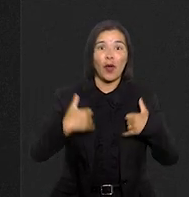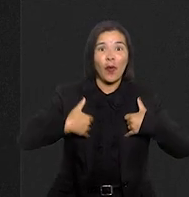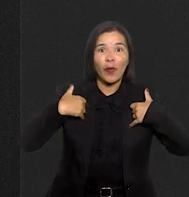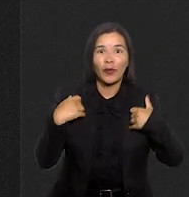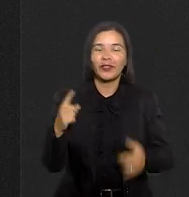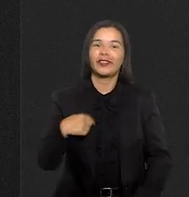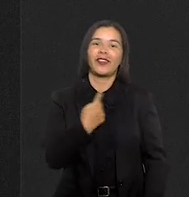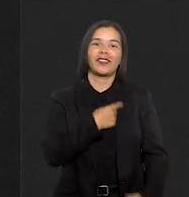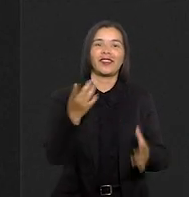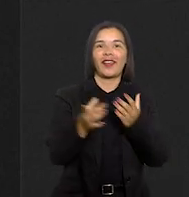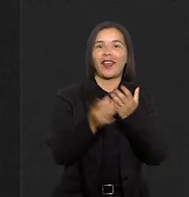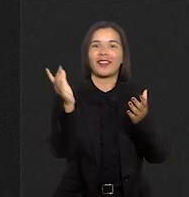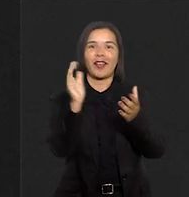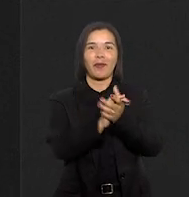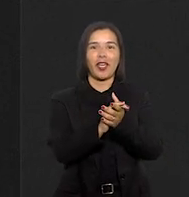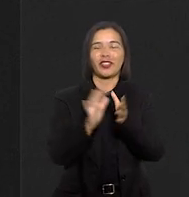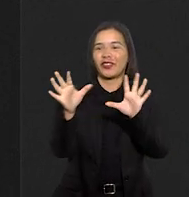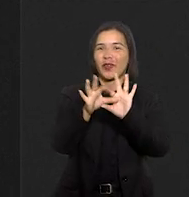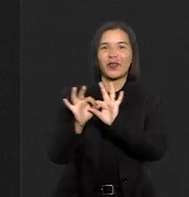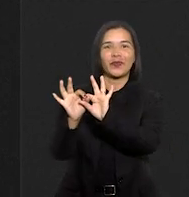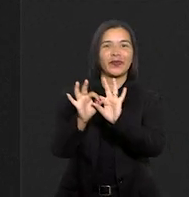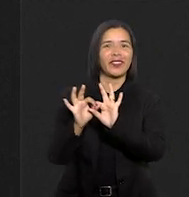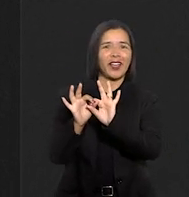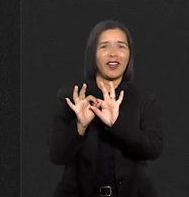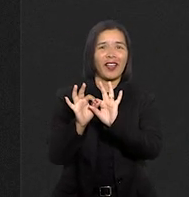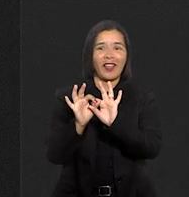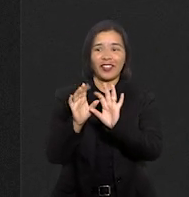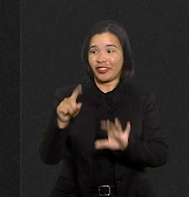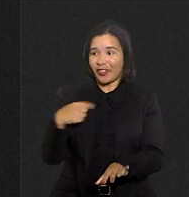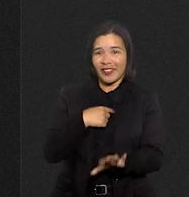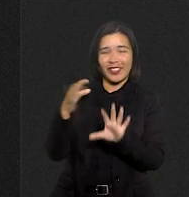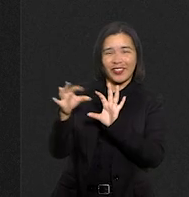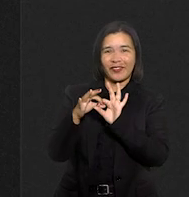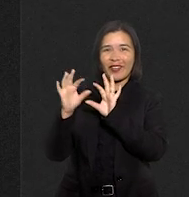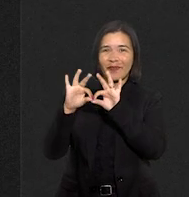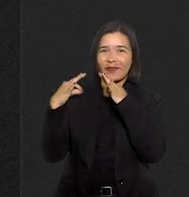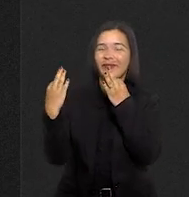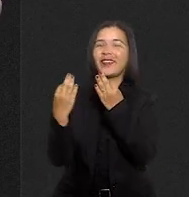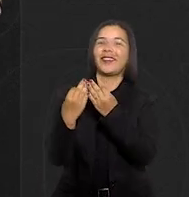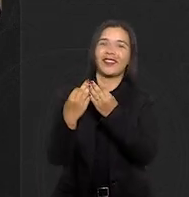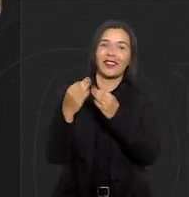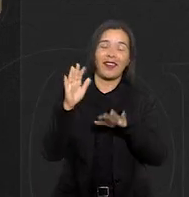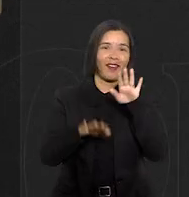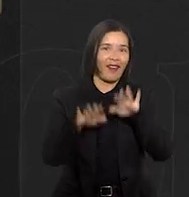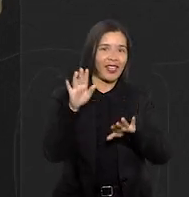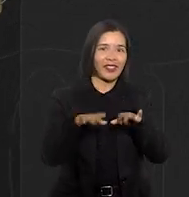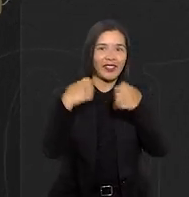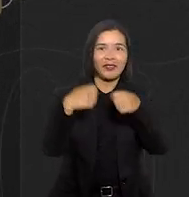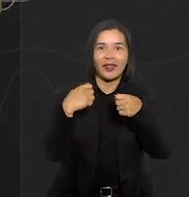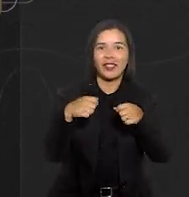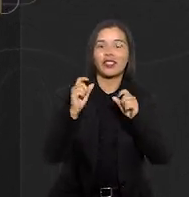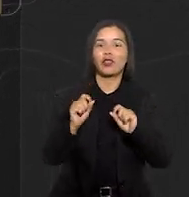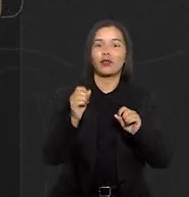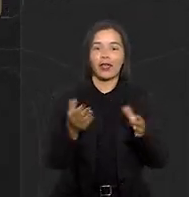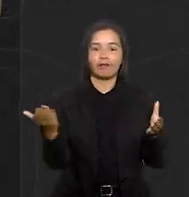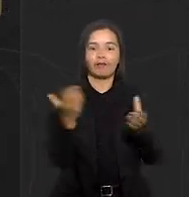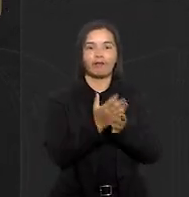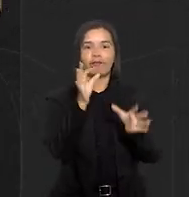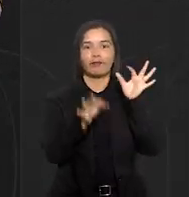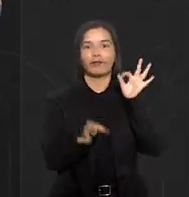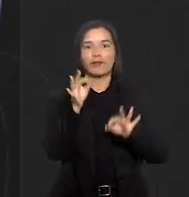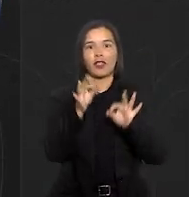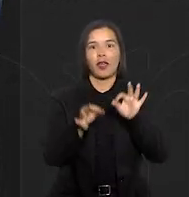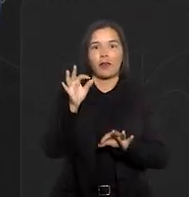O orgulho do nosso casamento, da nossa união, das nossas famílias. Às vezes é preciso recorrer à